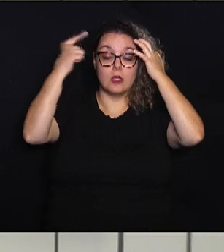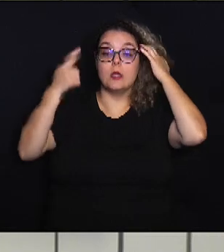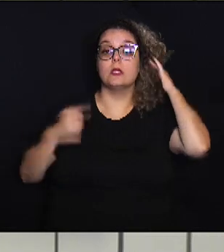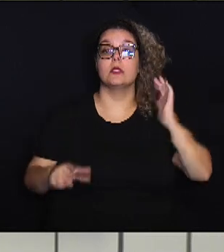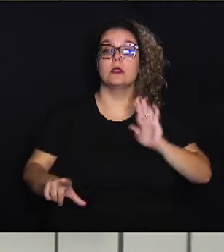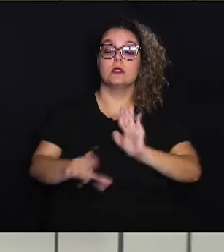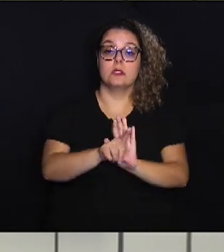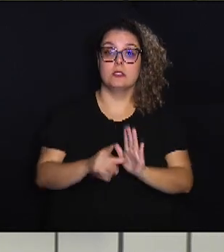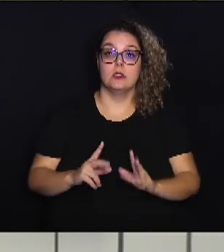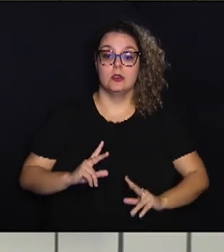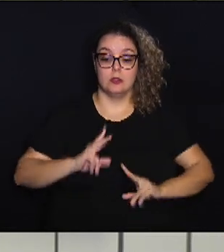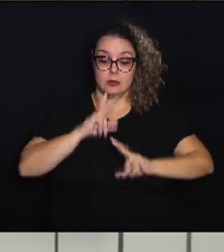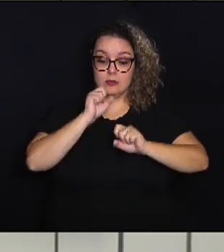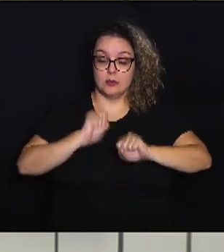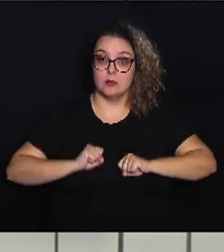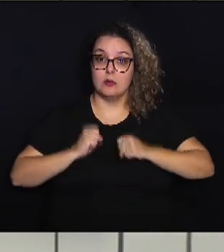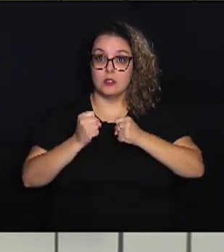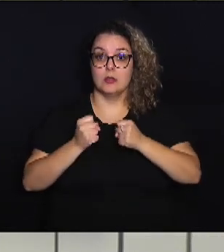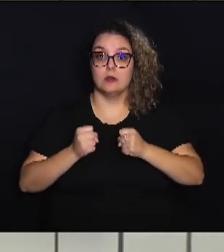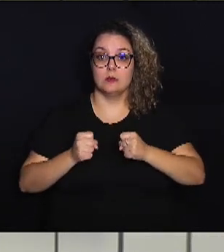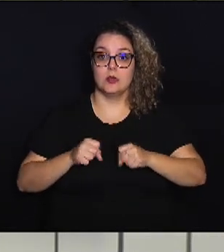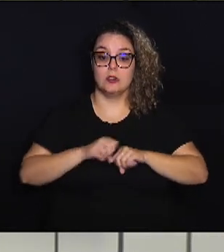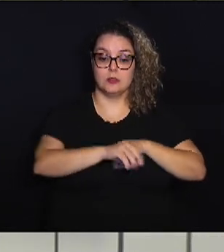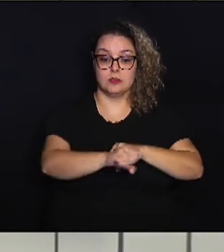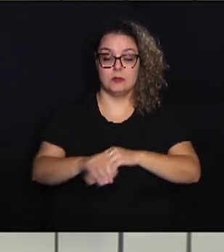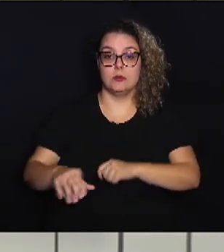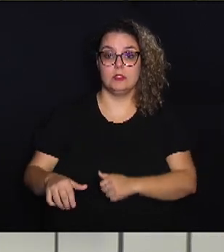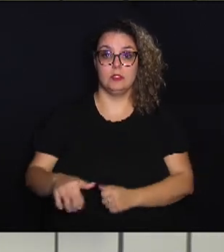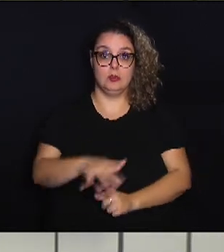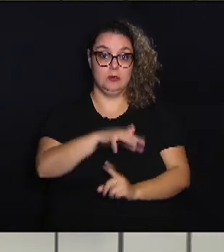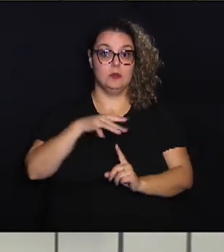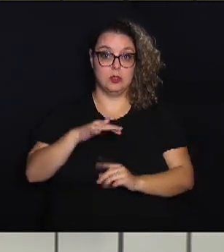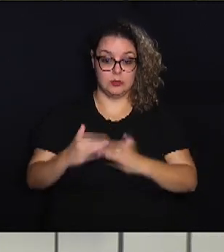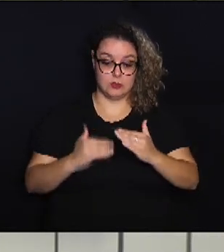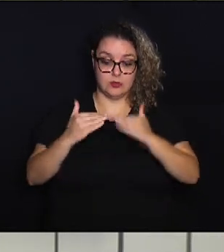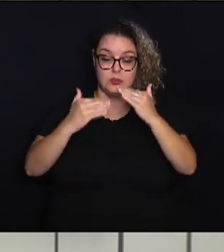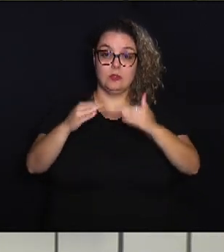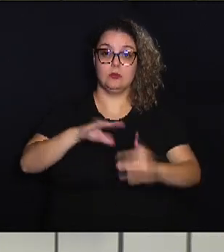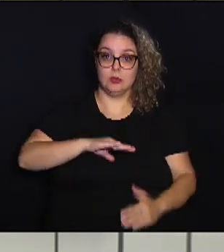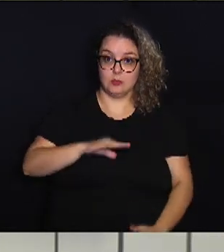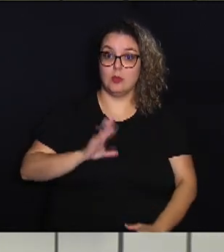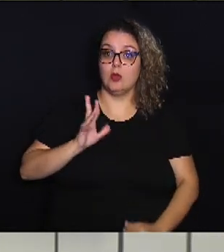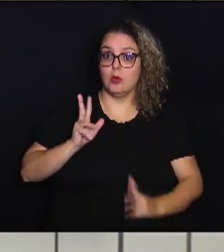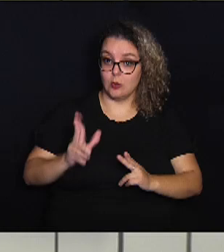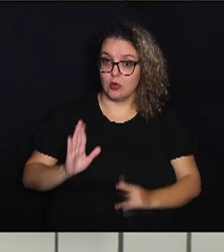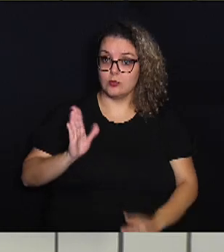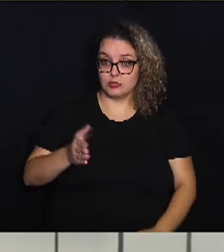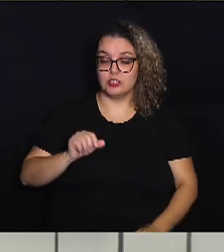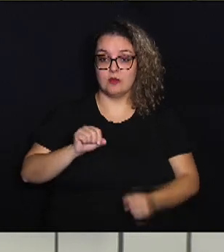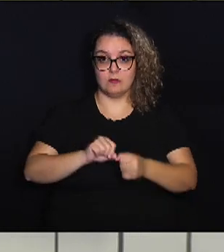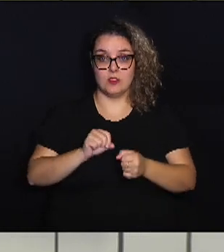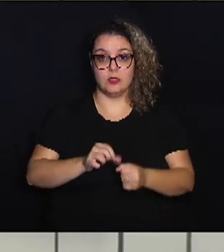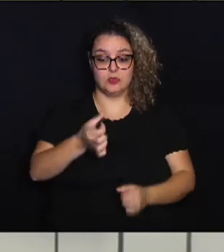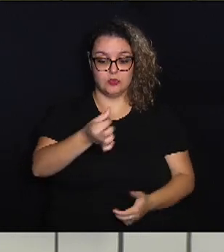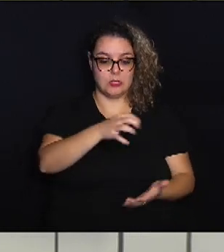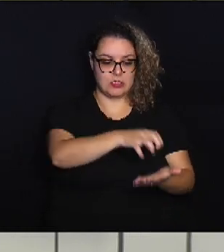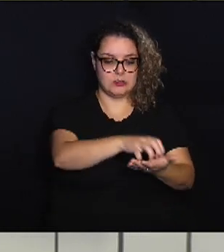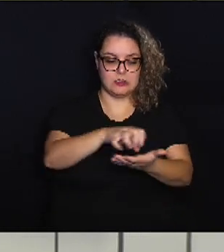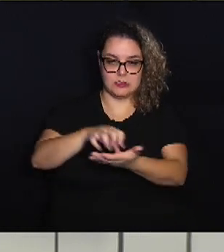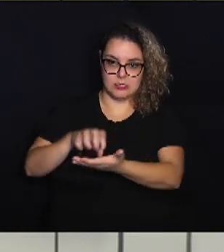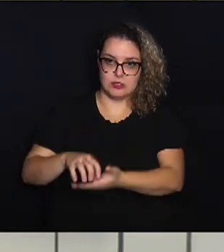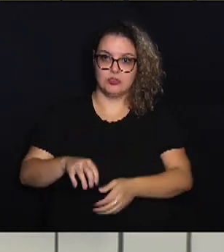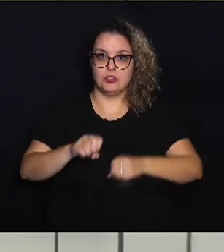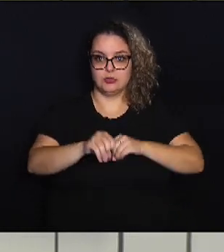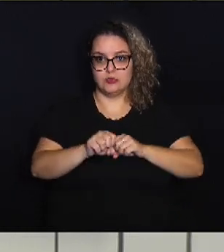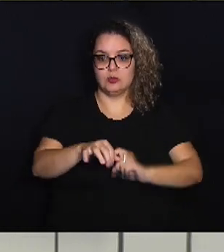fortalecer as ações ambientais desenvolvidas no município, como já fazem os seis centros de educação ambiental,